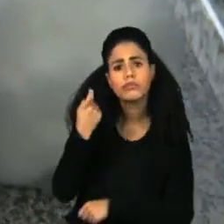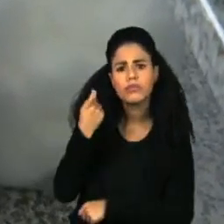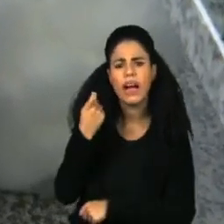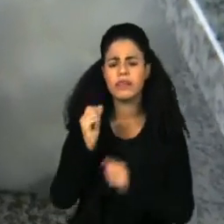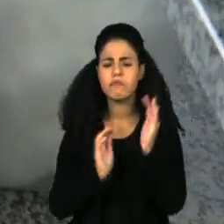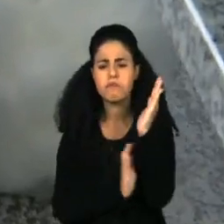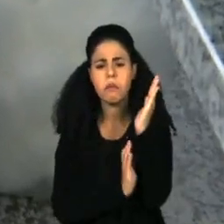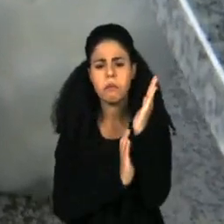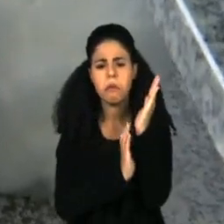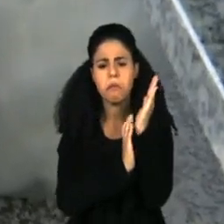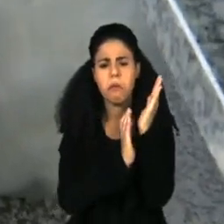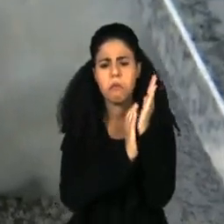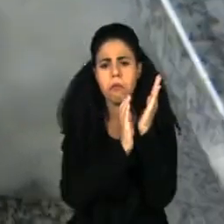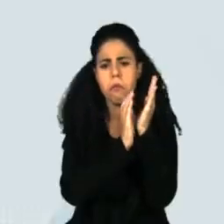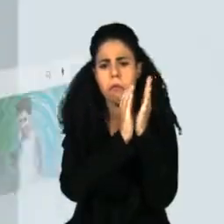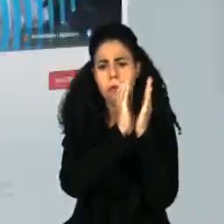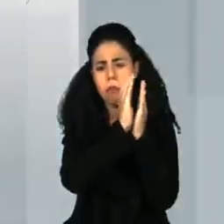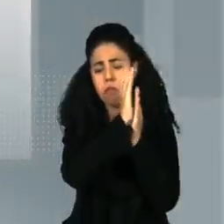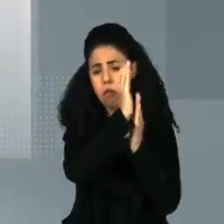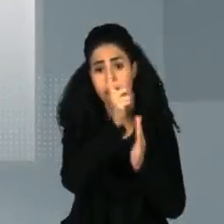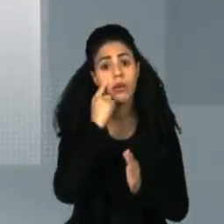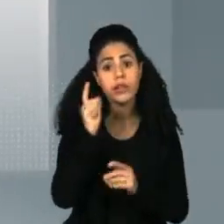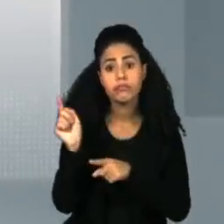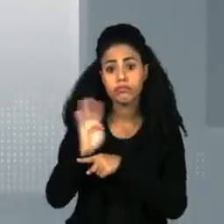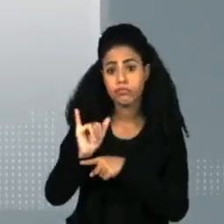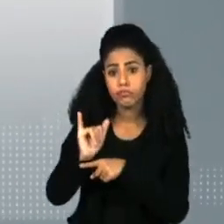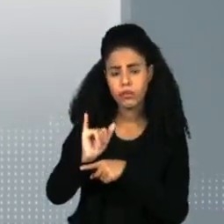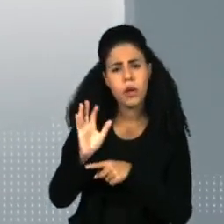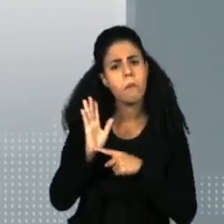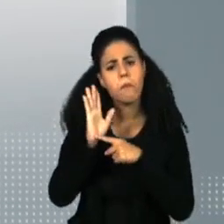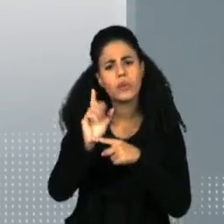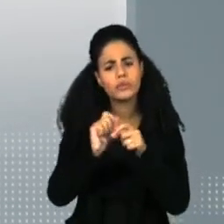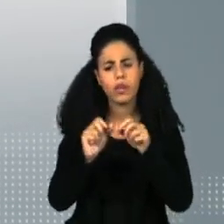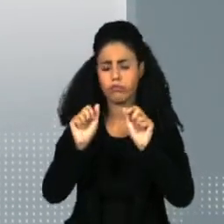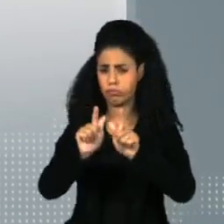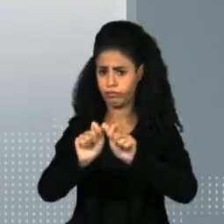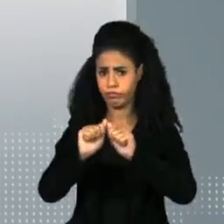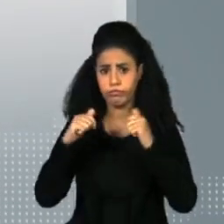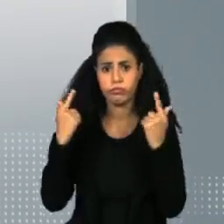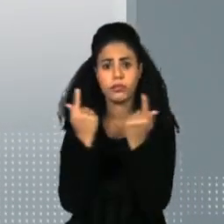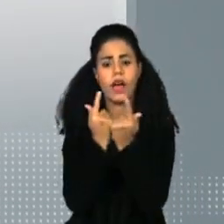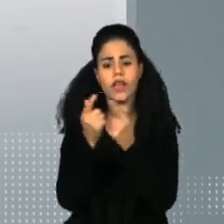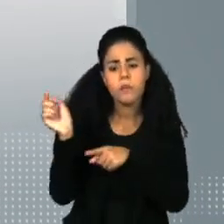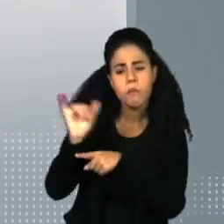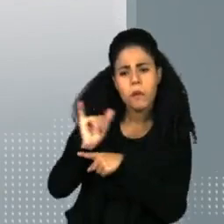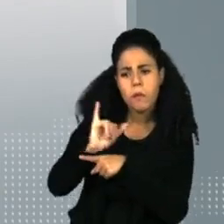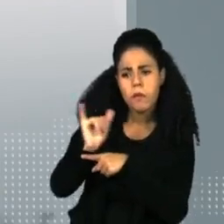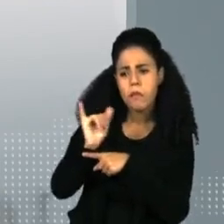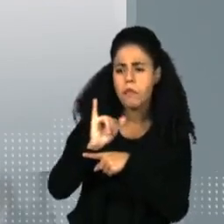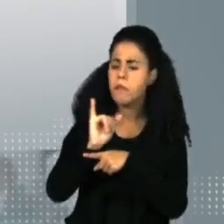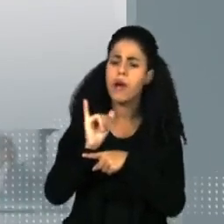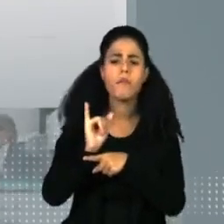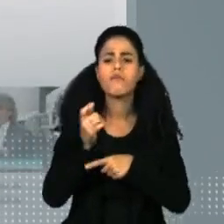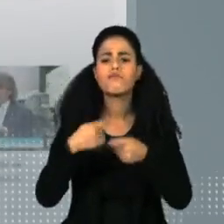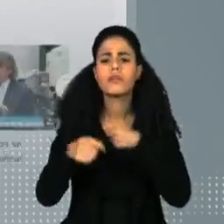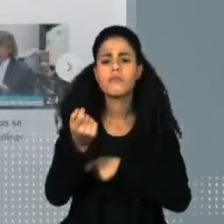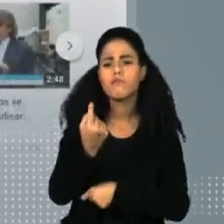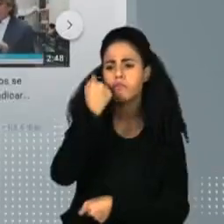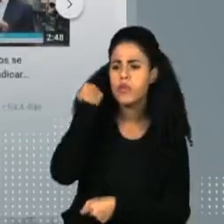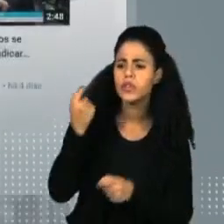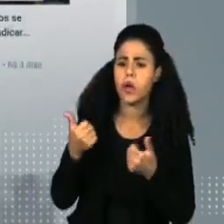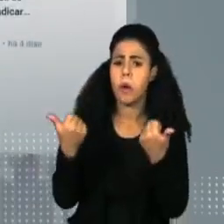burocratas megalomaníacos. O canal da Assembleia já havia recebido notificação do YouTube no ano passado por outro evento